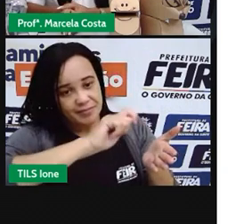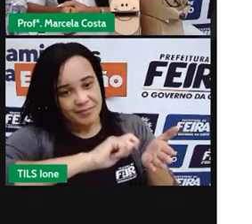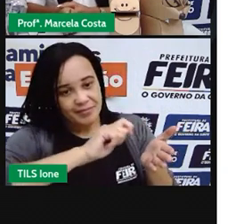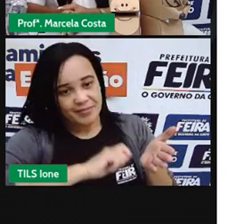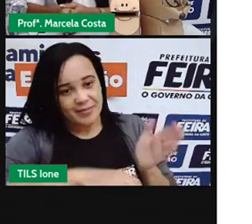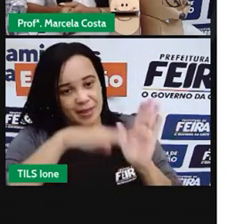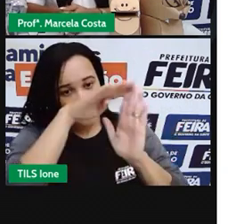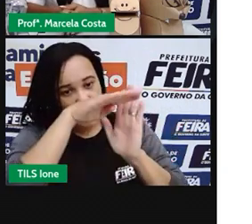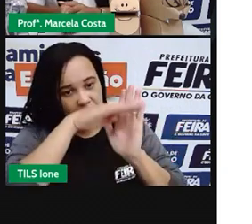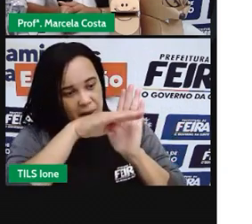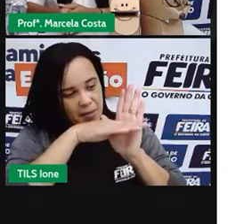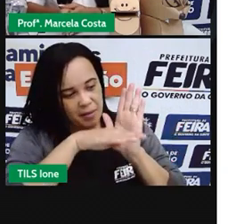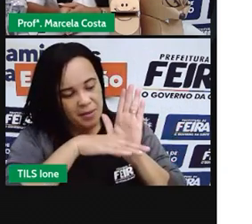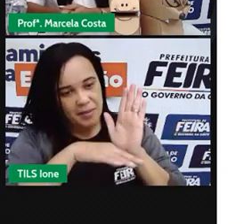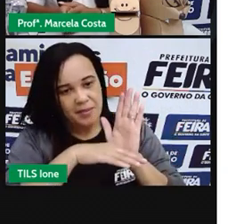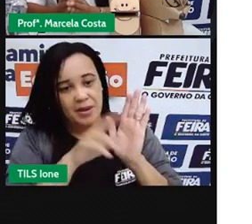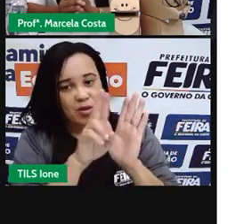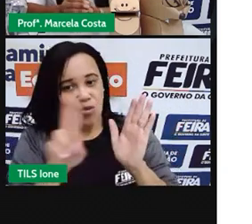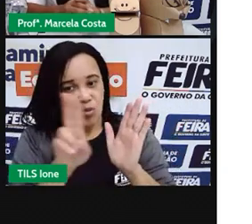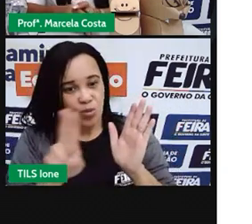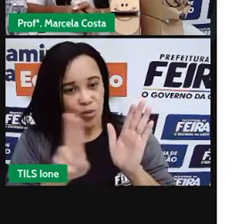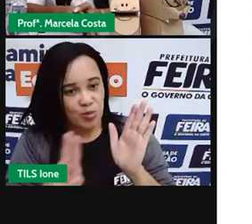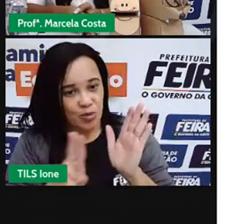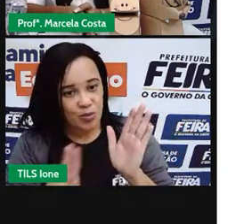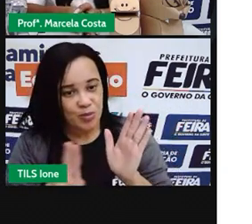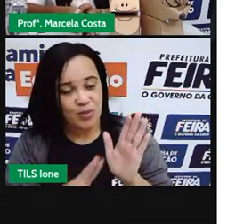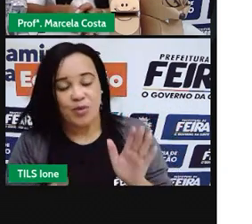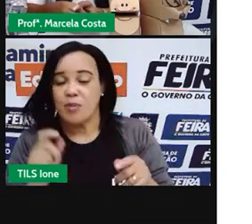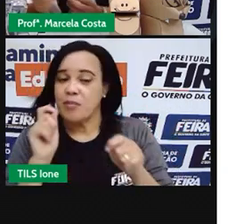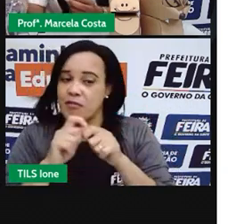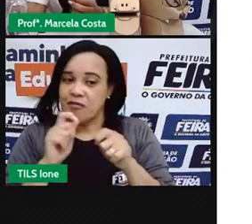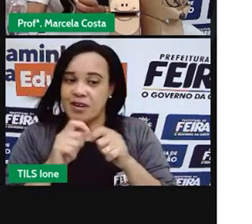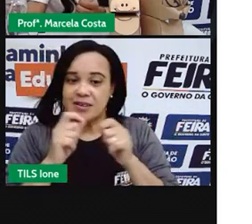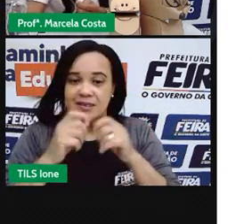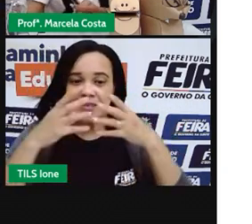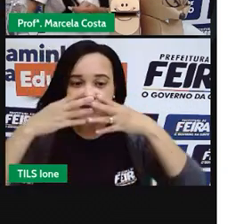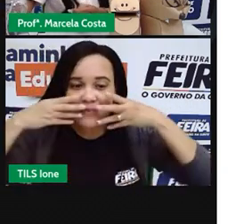materiais que você vai usar para confeccionar uma máscara.